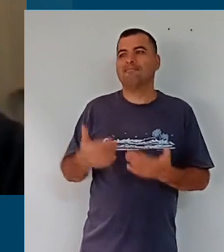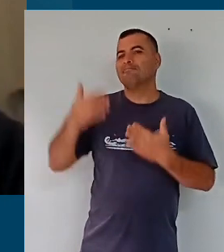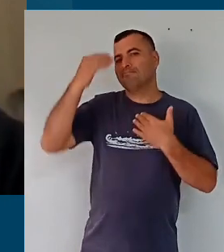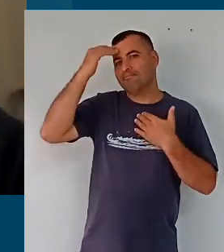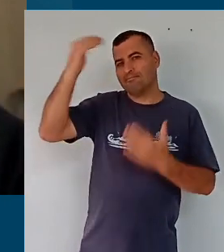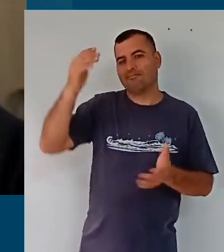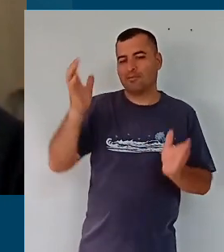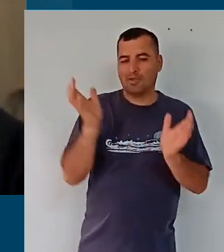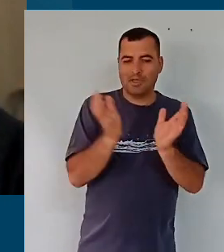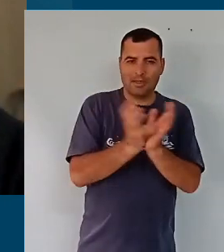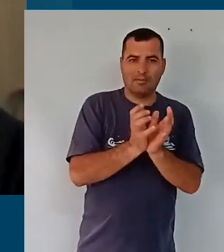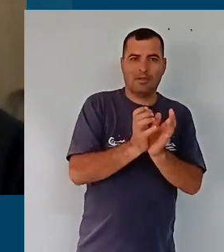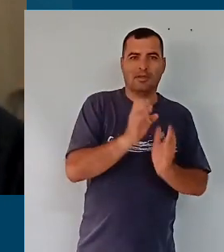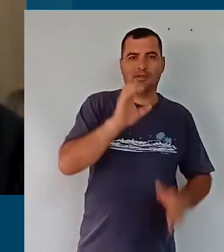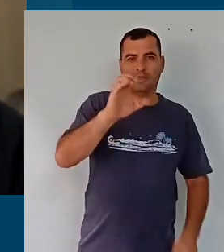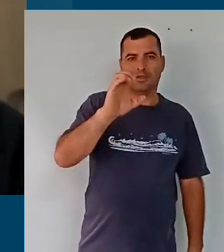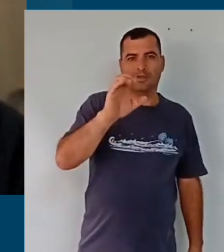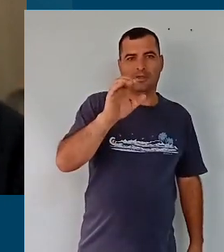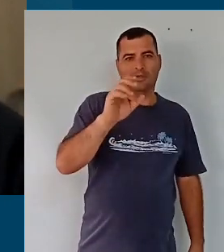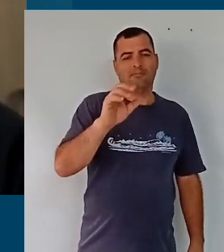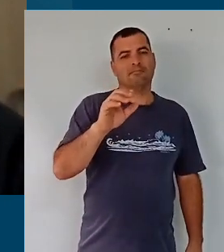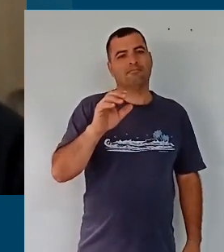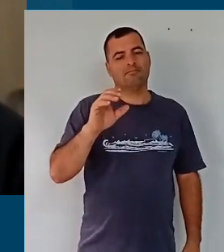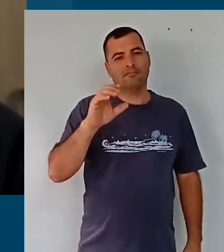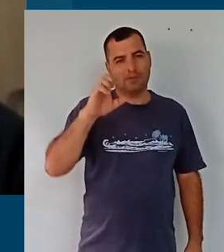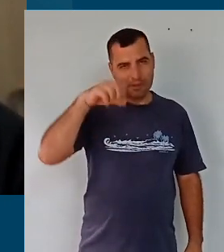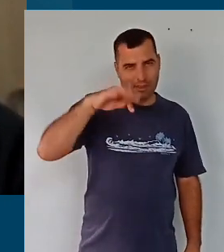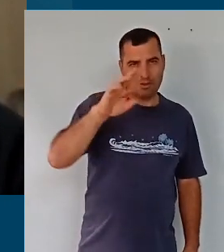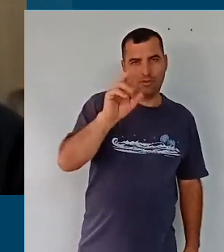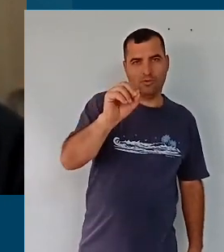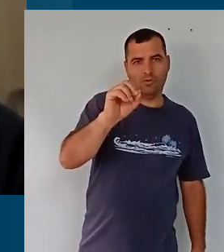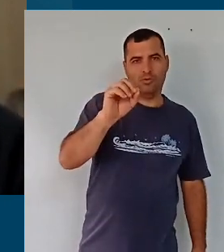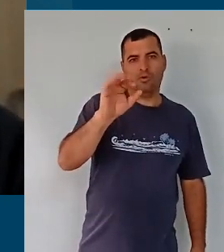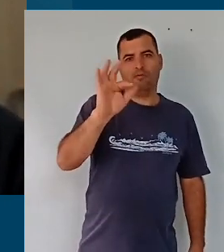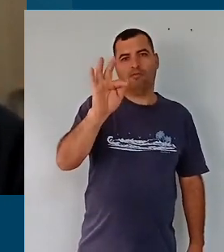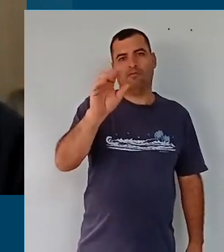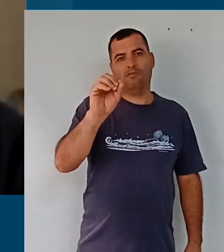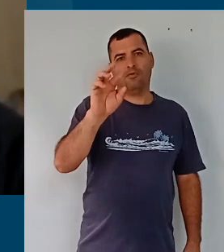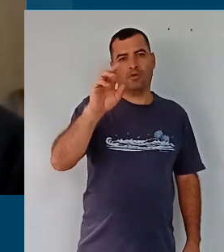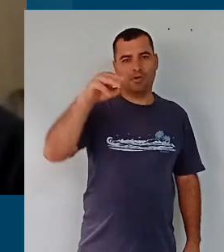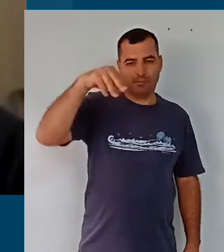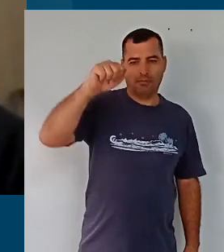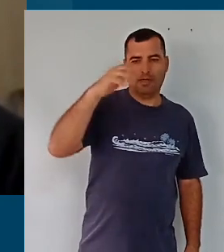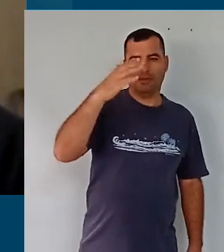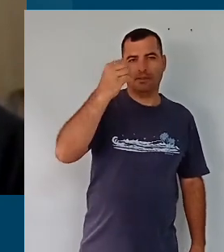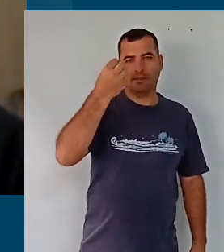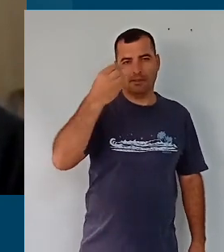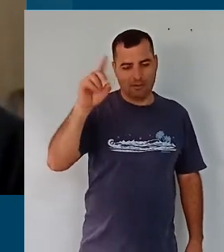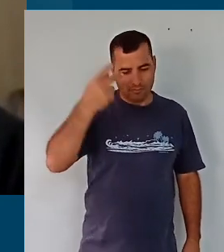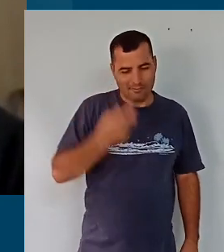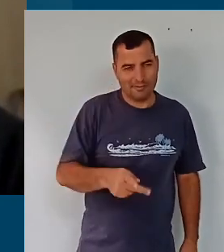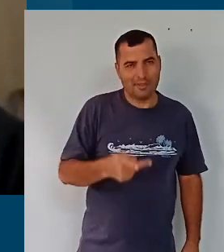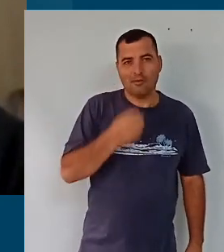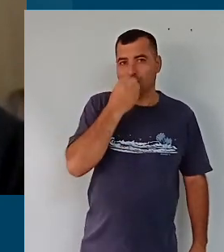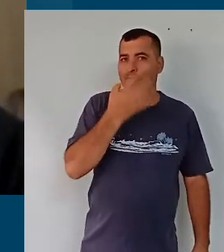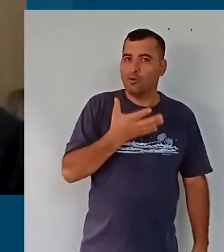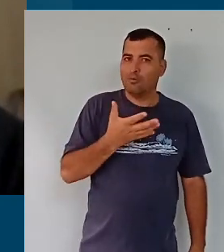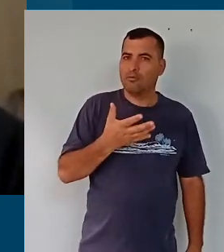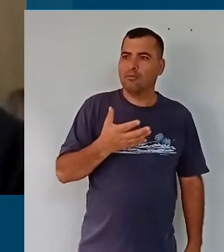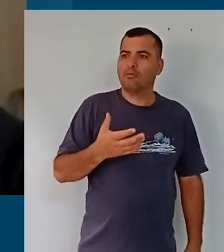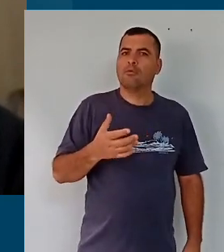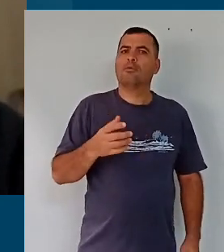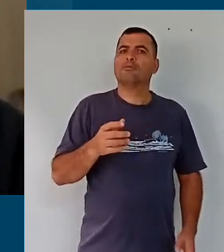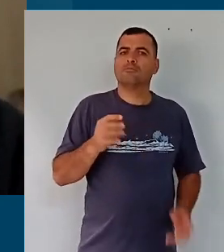centro de formação, equipe forte, equipe íntegra, uma equipe que